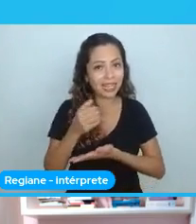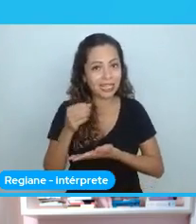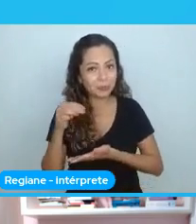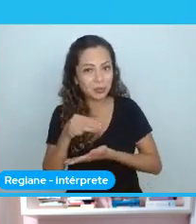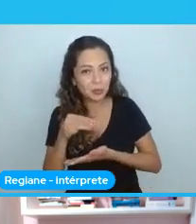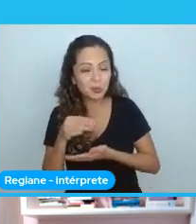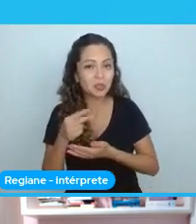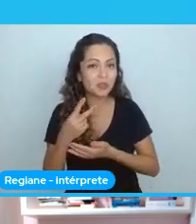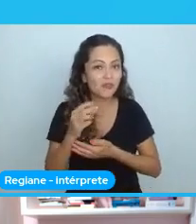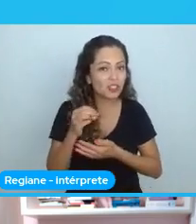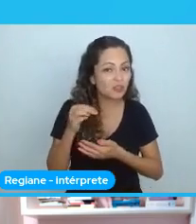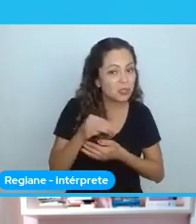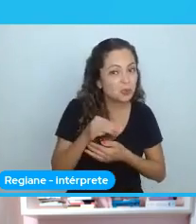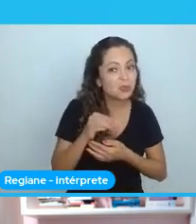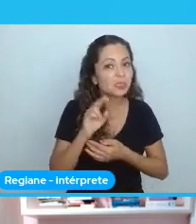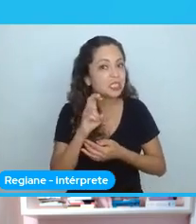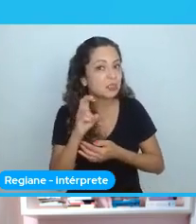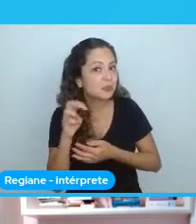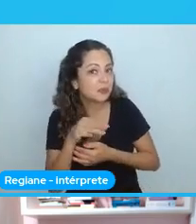faltam 5 minutos.